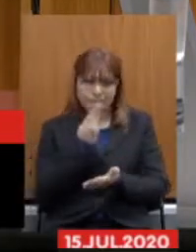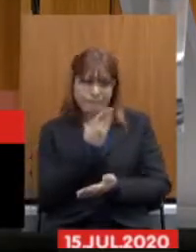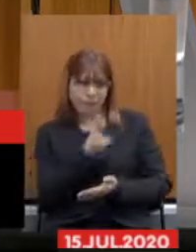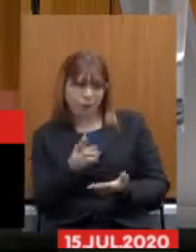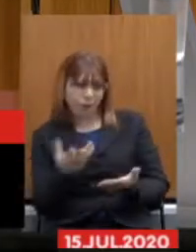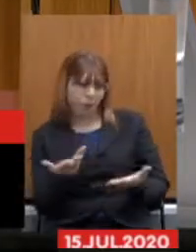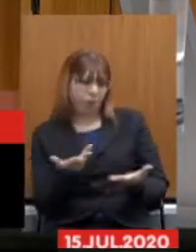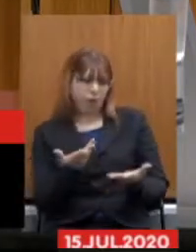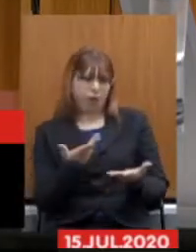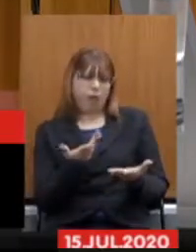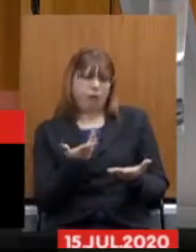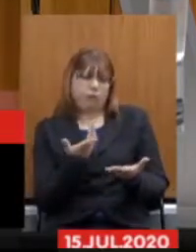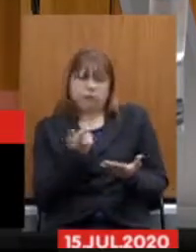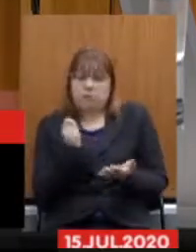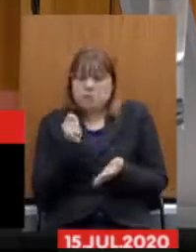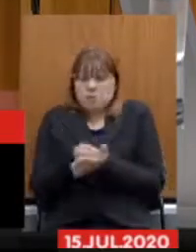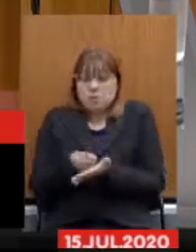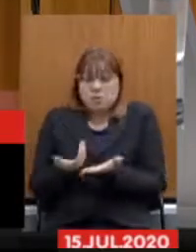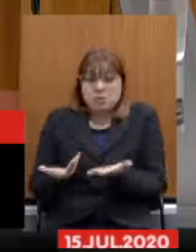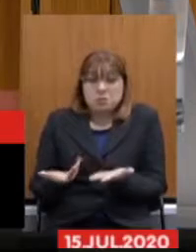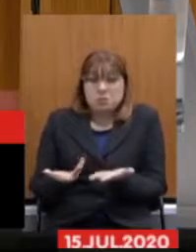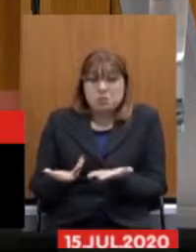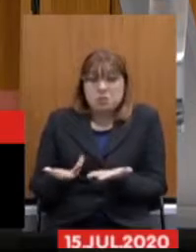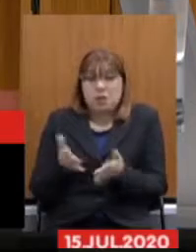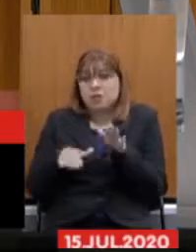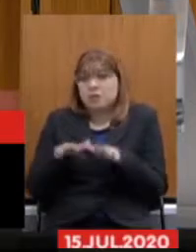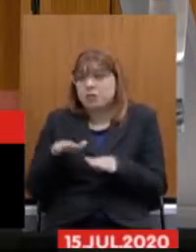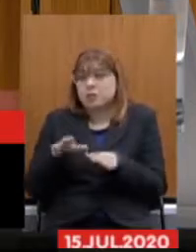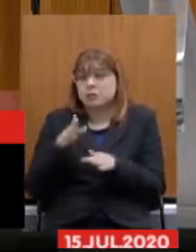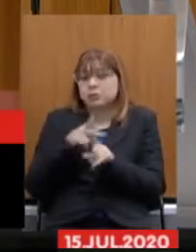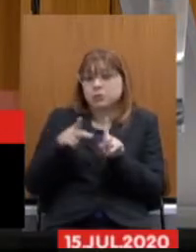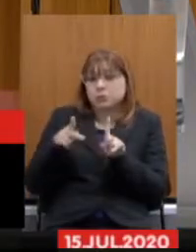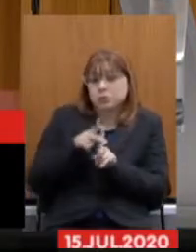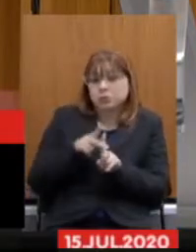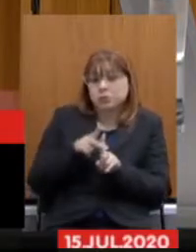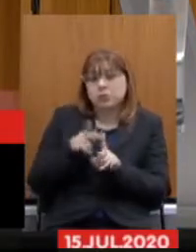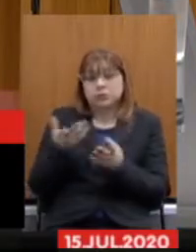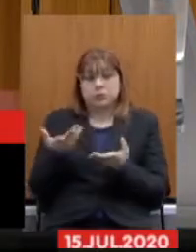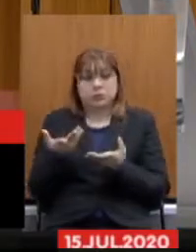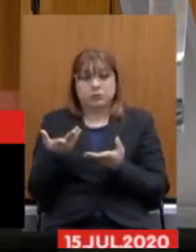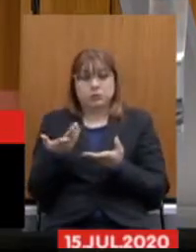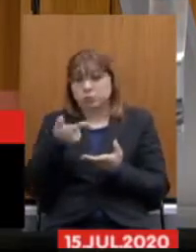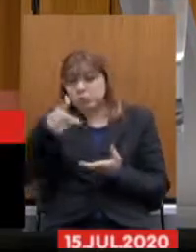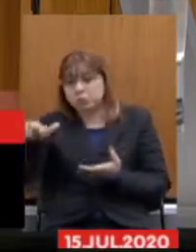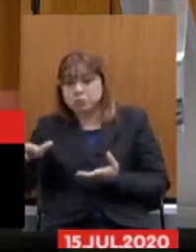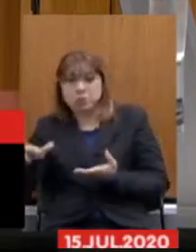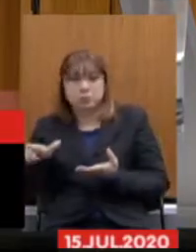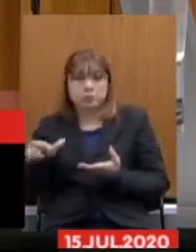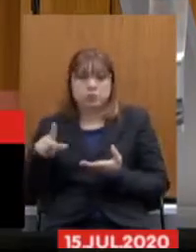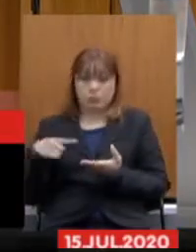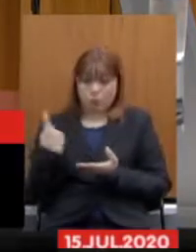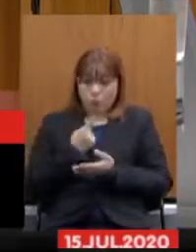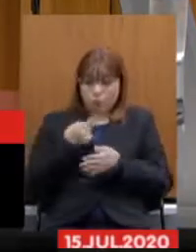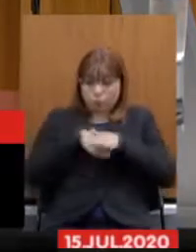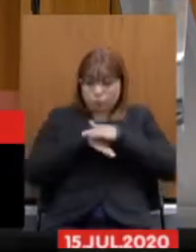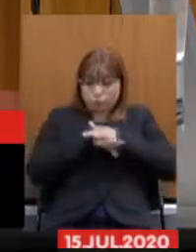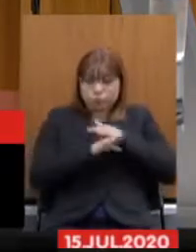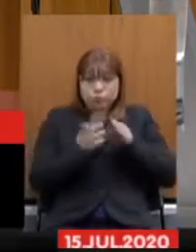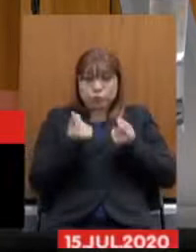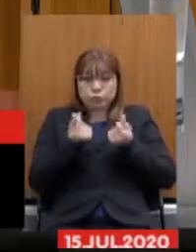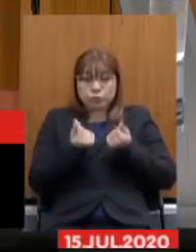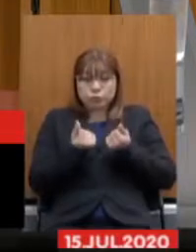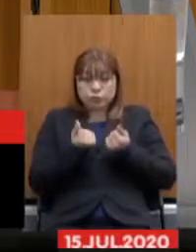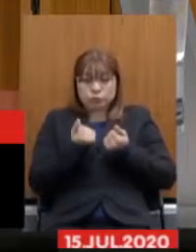não aquela previdência aquela poupança que o servidor fez ao longo dos seus anos de trabalho de dedicação